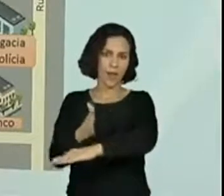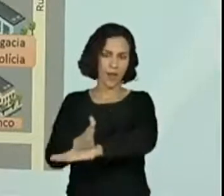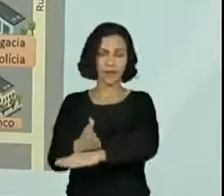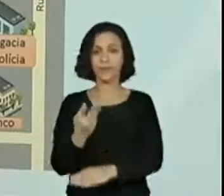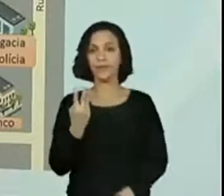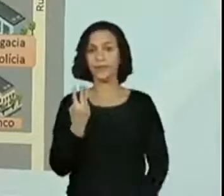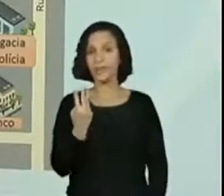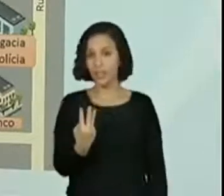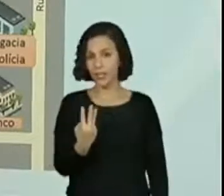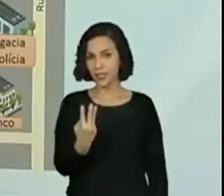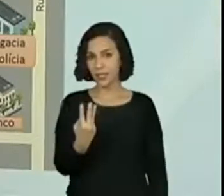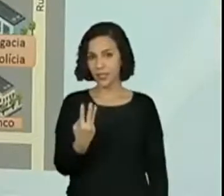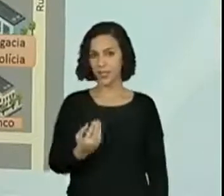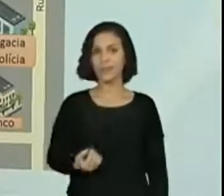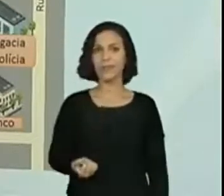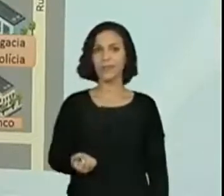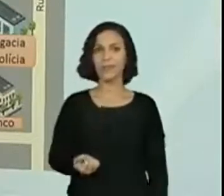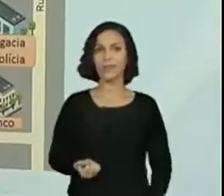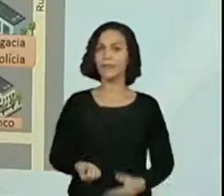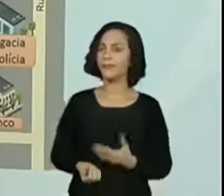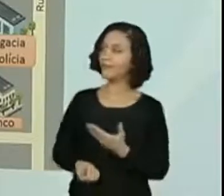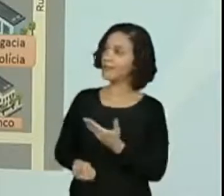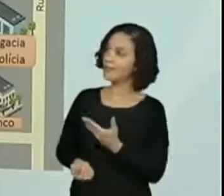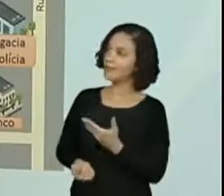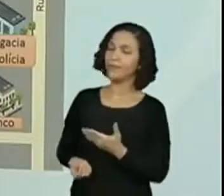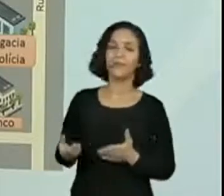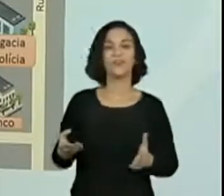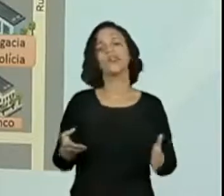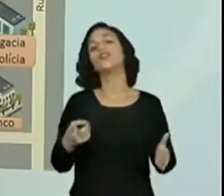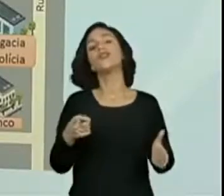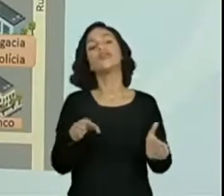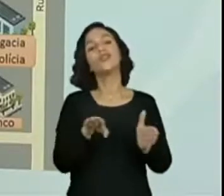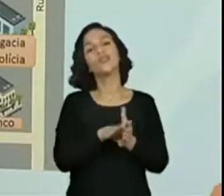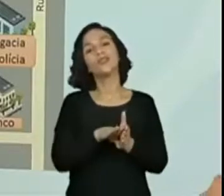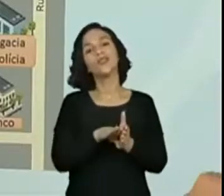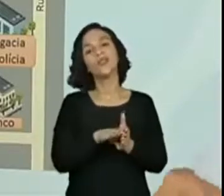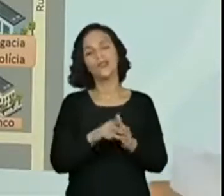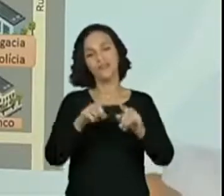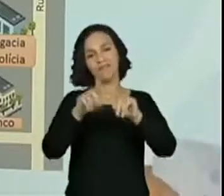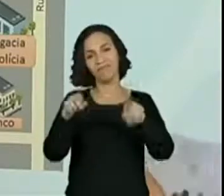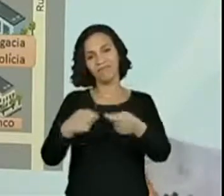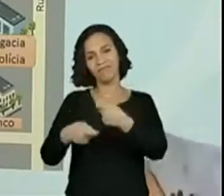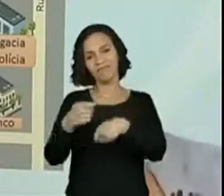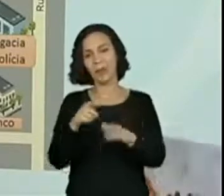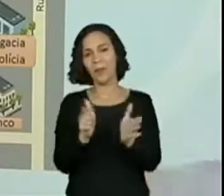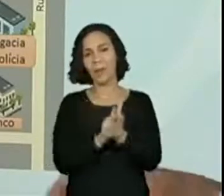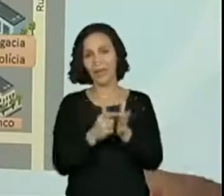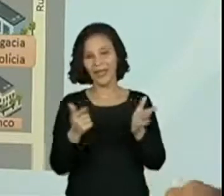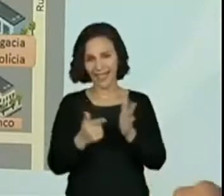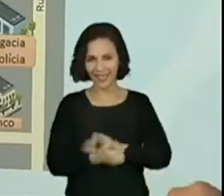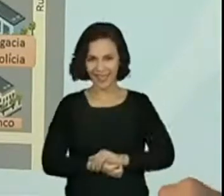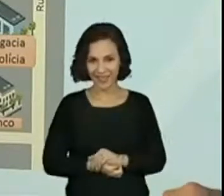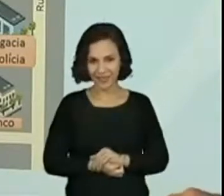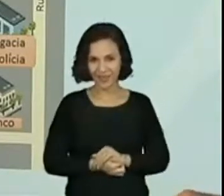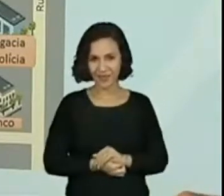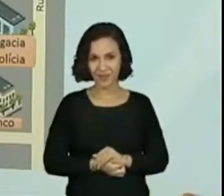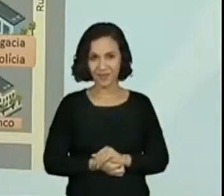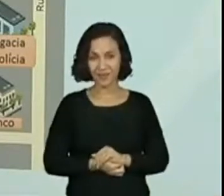dois, três. E você chegou ao seu destino. Papelaria.